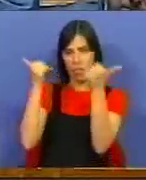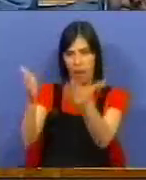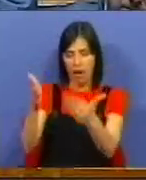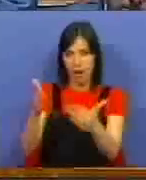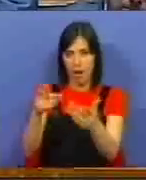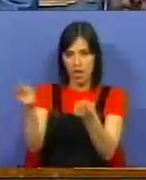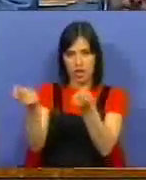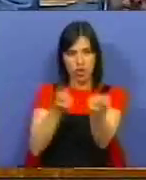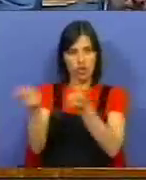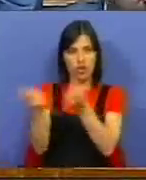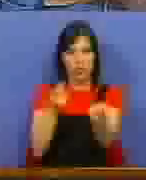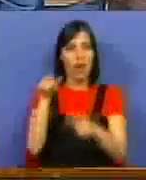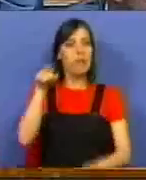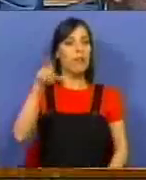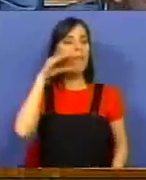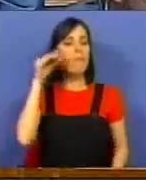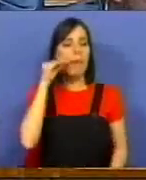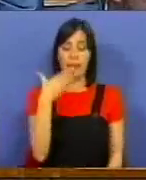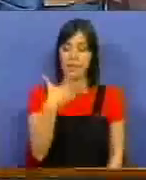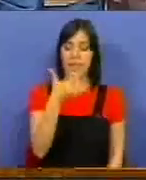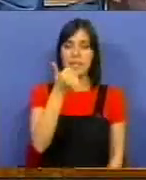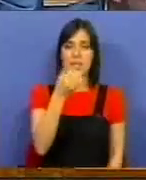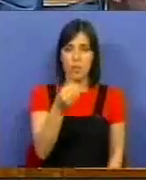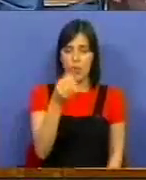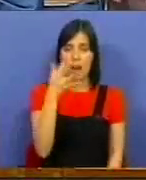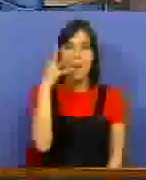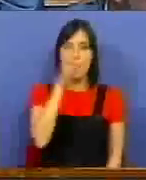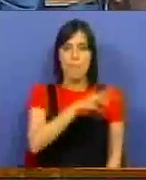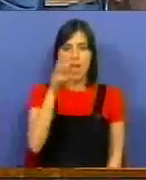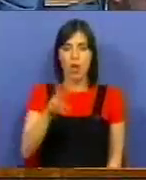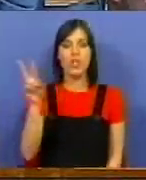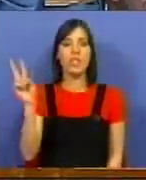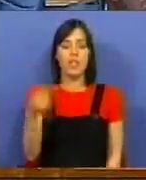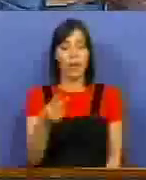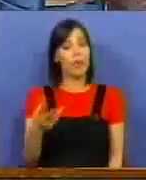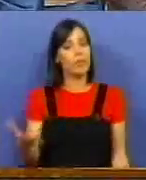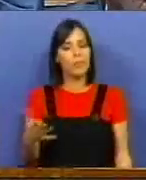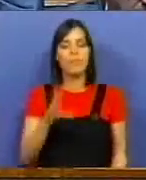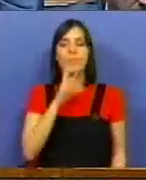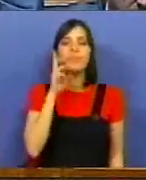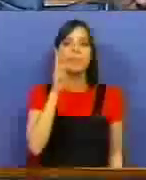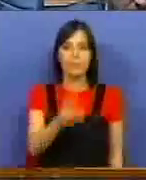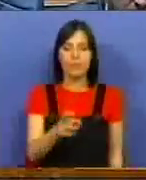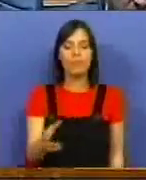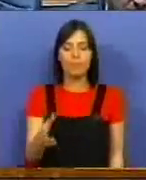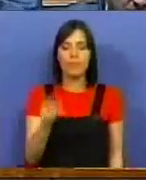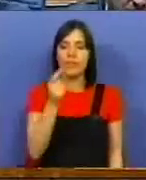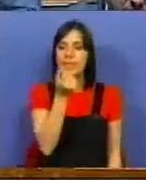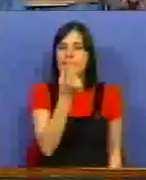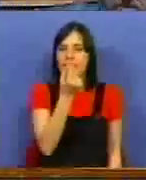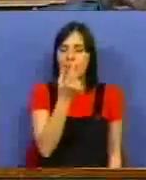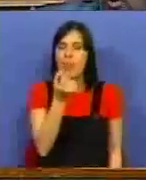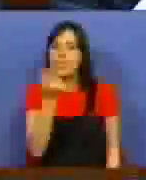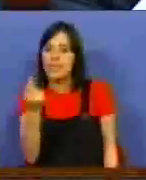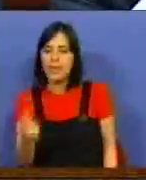à gestão deste banco 150 milhões de euros e quer a resposta cêntimo a cêntimo.